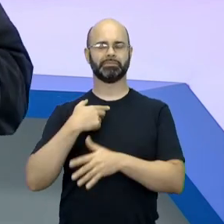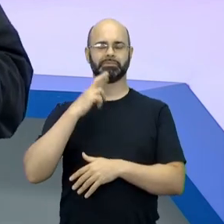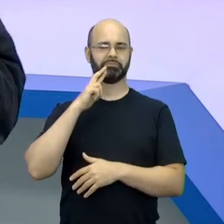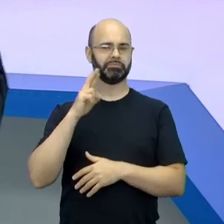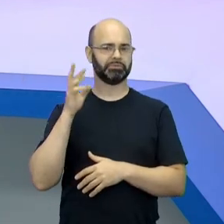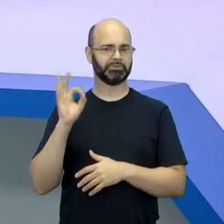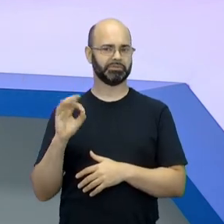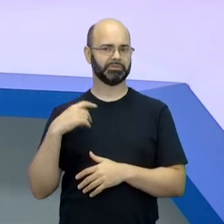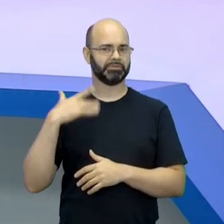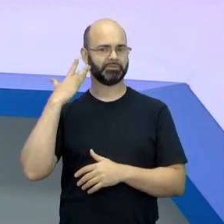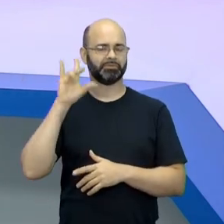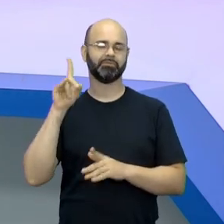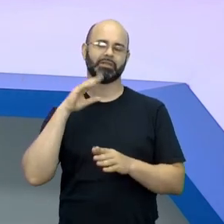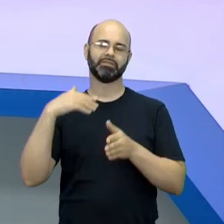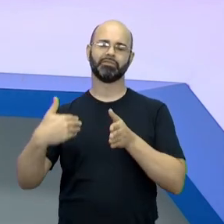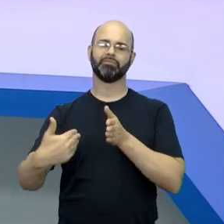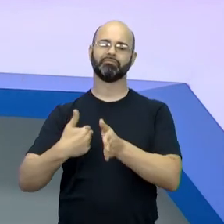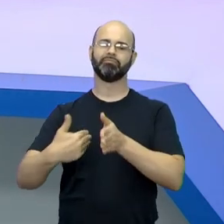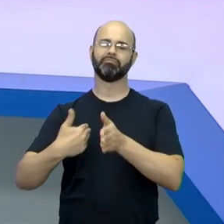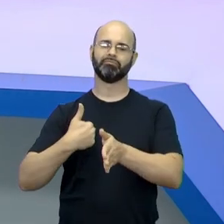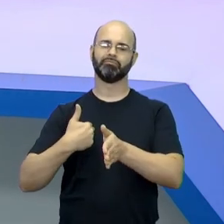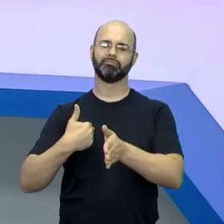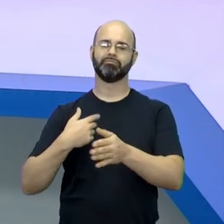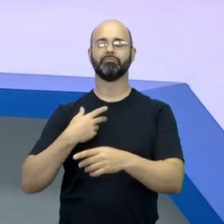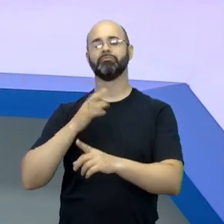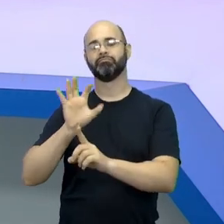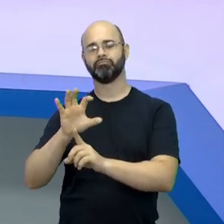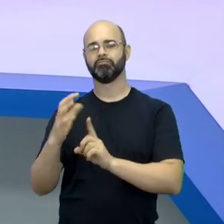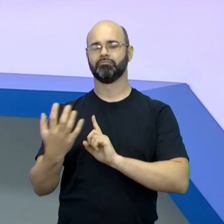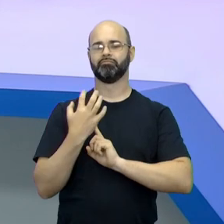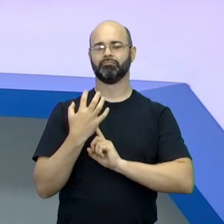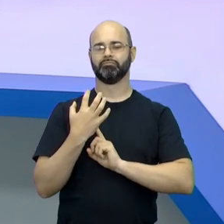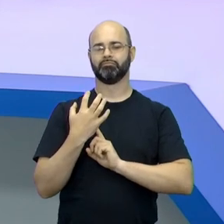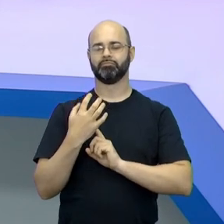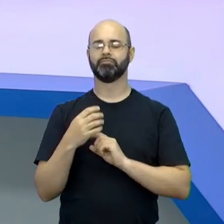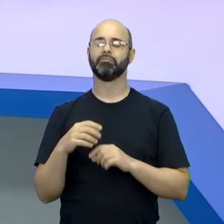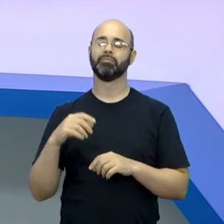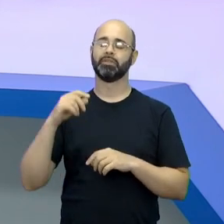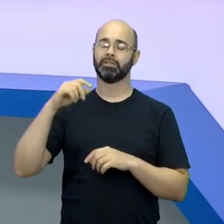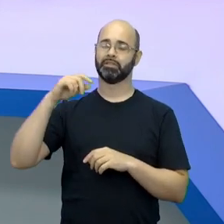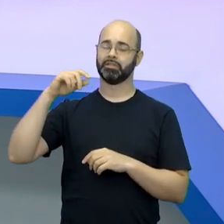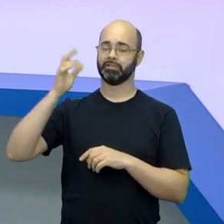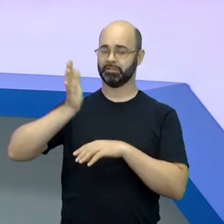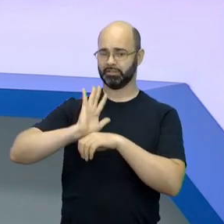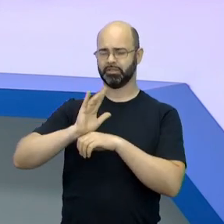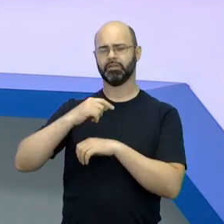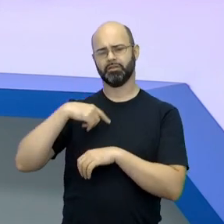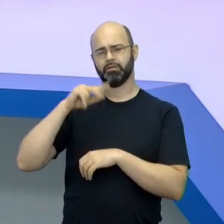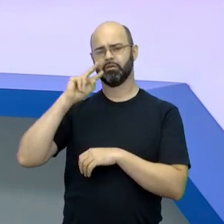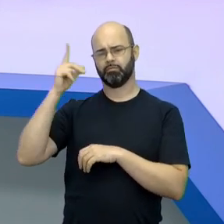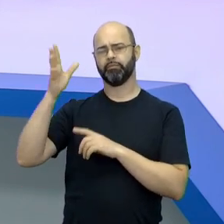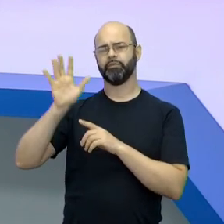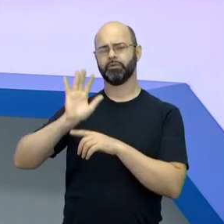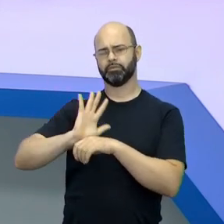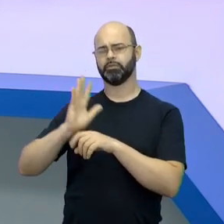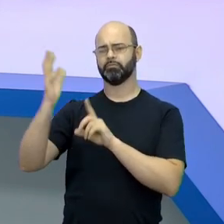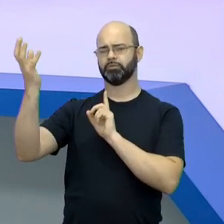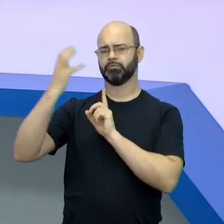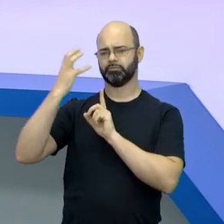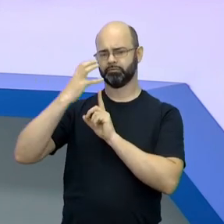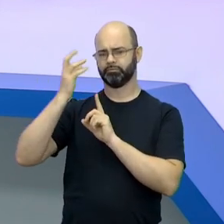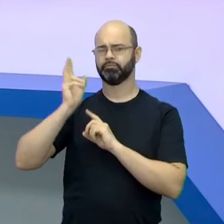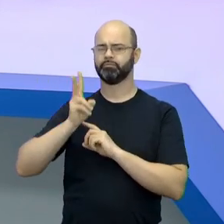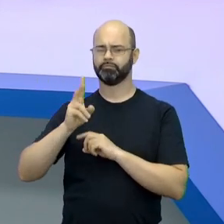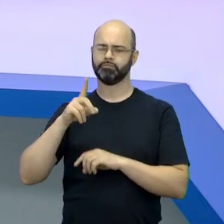mas a gente está nessa via de mão dupla e o tempo todo vendo o cinema. Eu vejo o cinema como um forte ainda influenciador dos costumes,